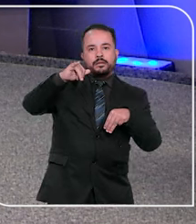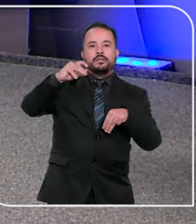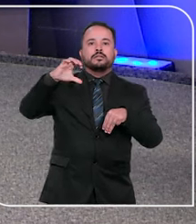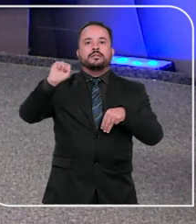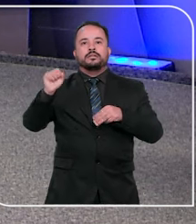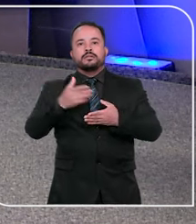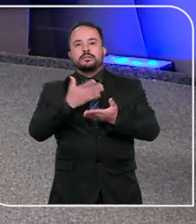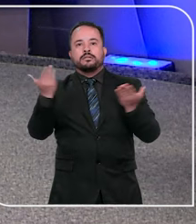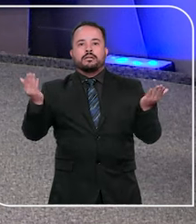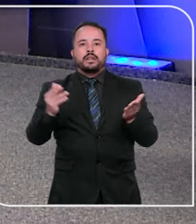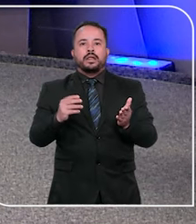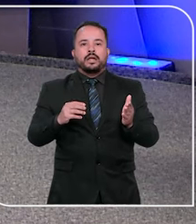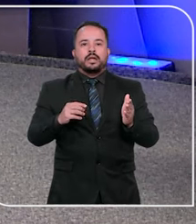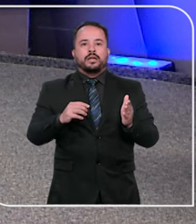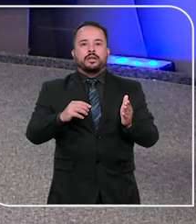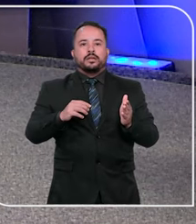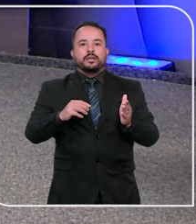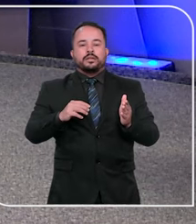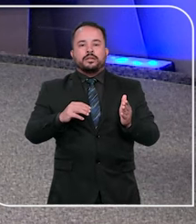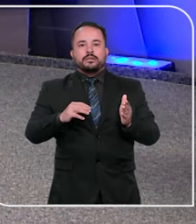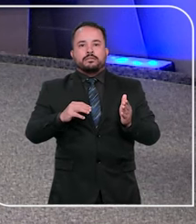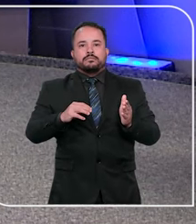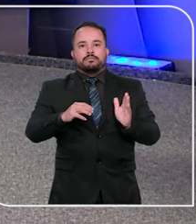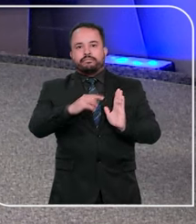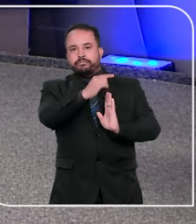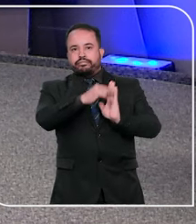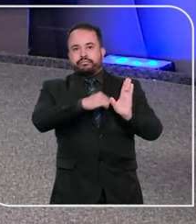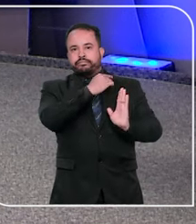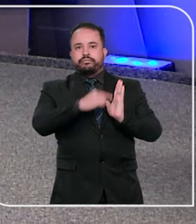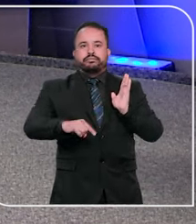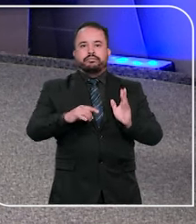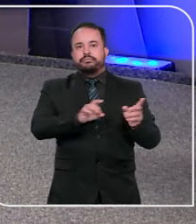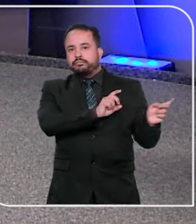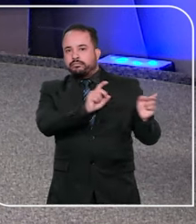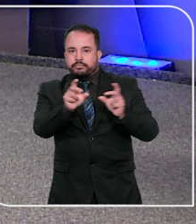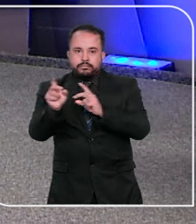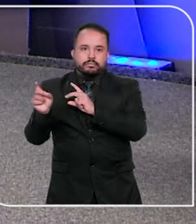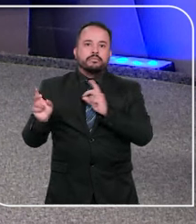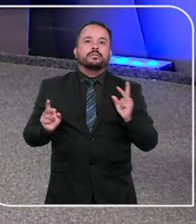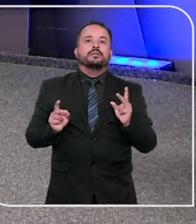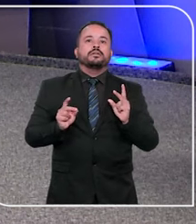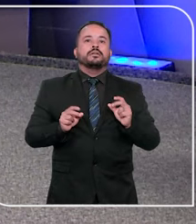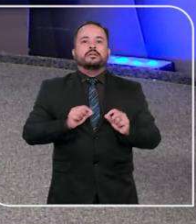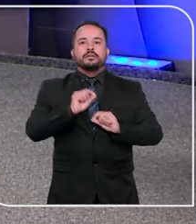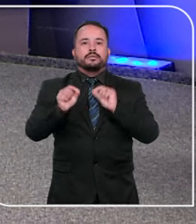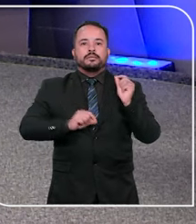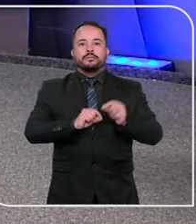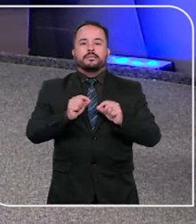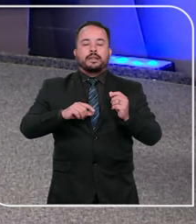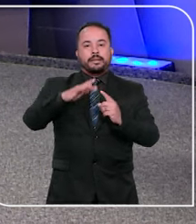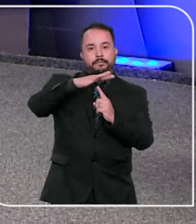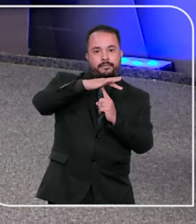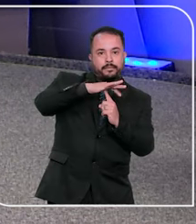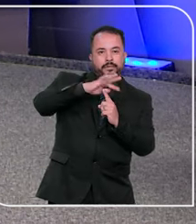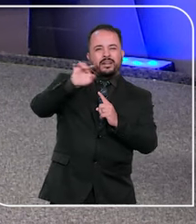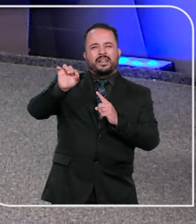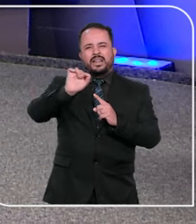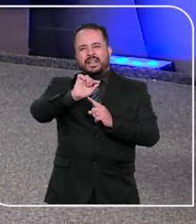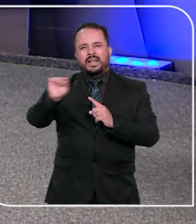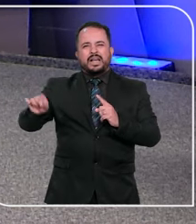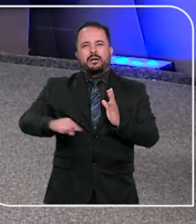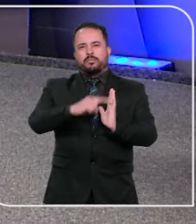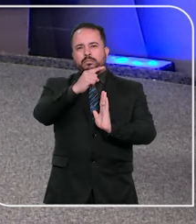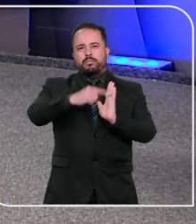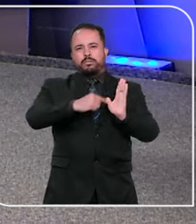Tereza de Assis Moura, que suspendeu autorização para a extração de madeira em áreas de propriedade do